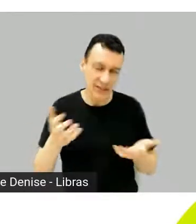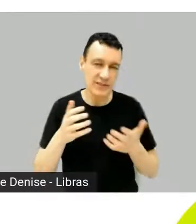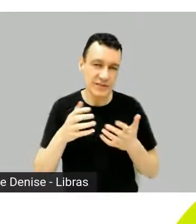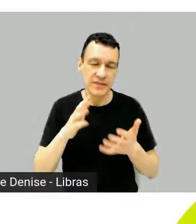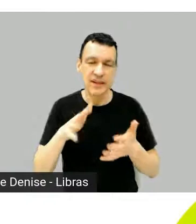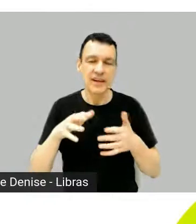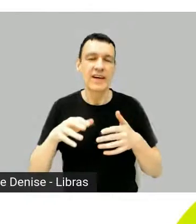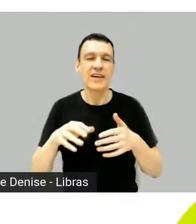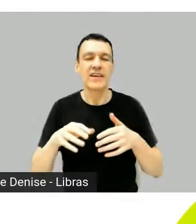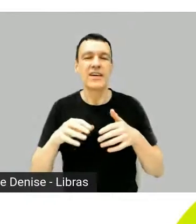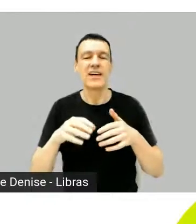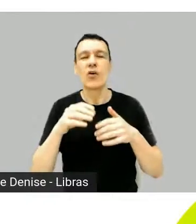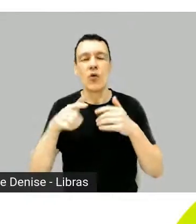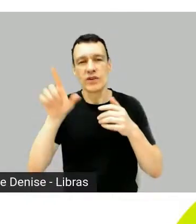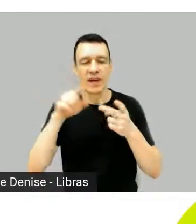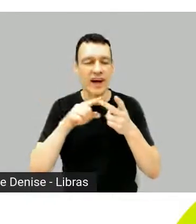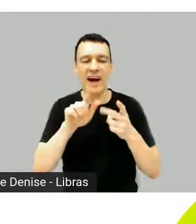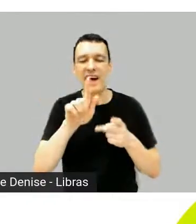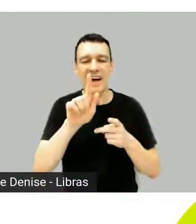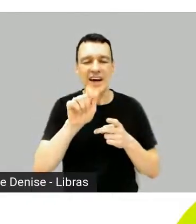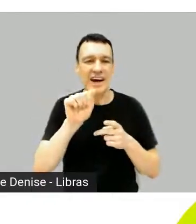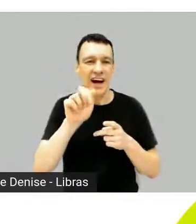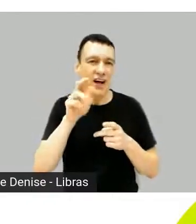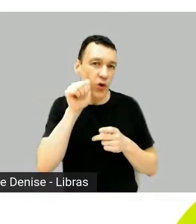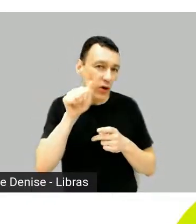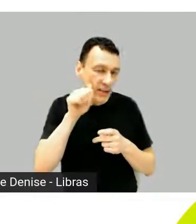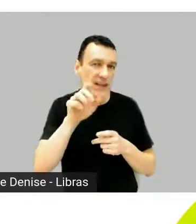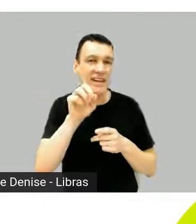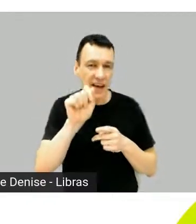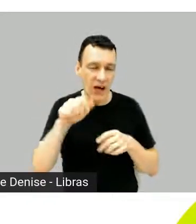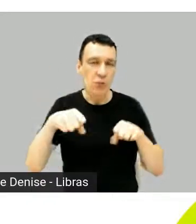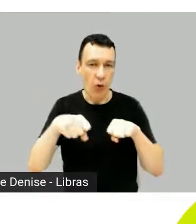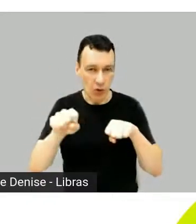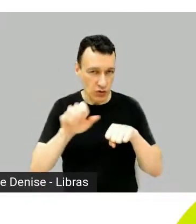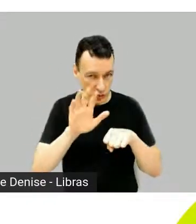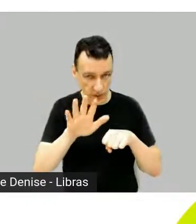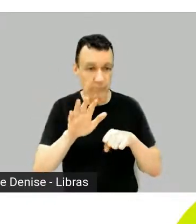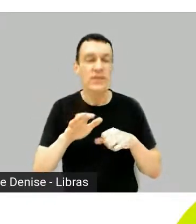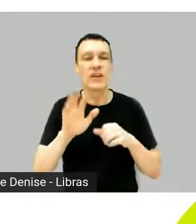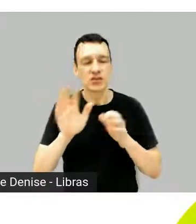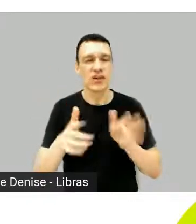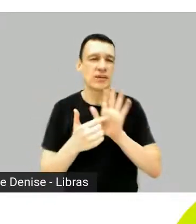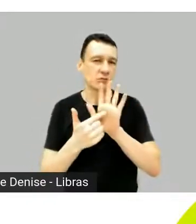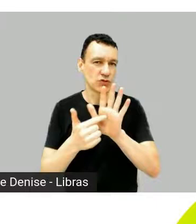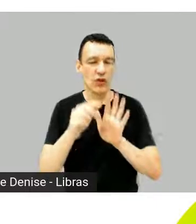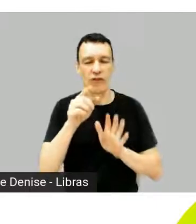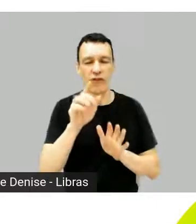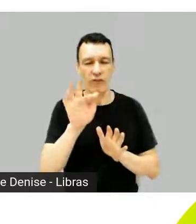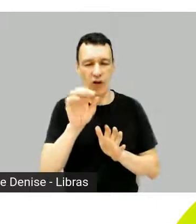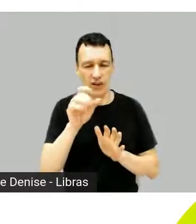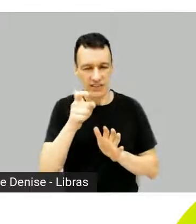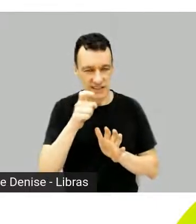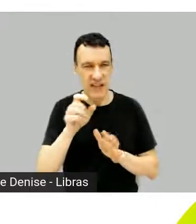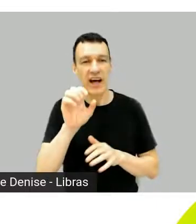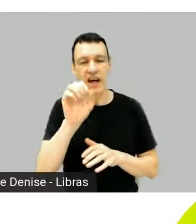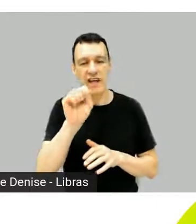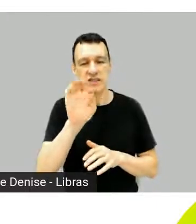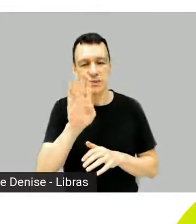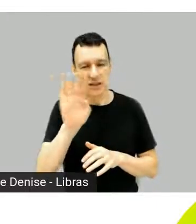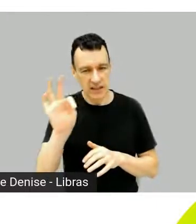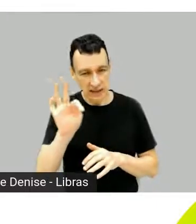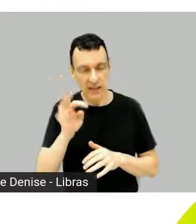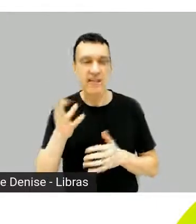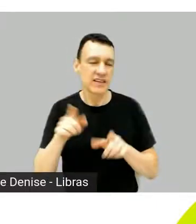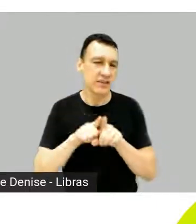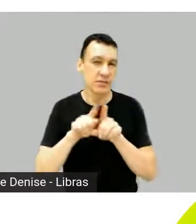produzida pela Mixer e exibida pela Fox, SBT e Amazon Prime Video, de 2016 a